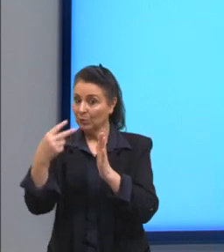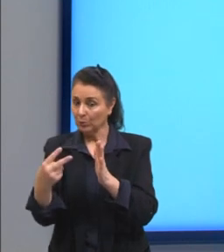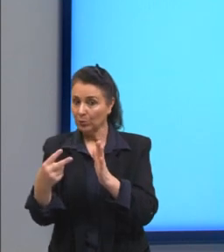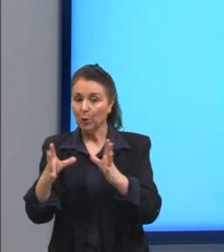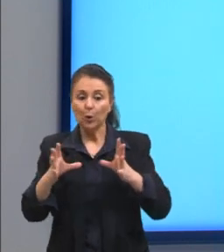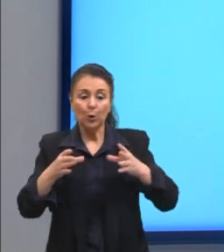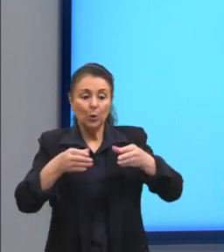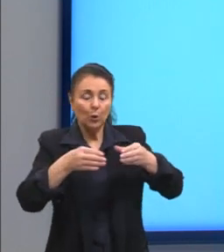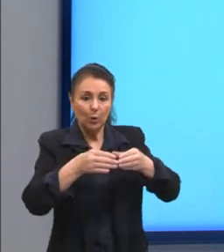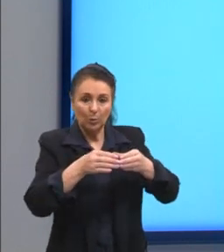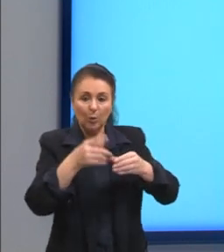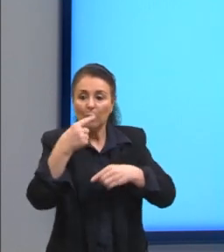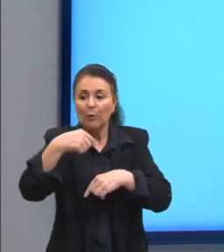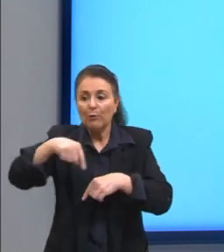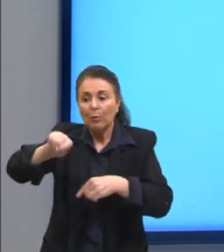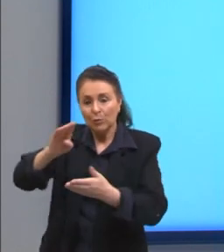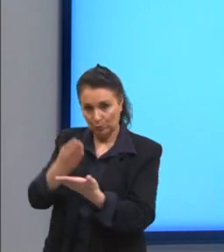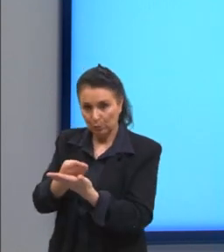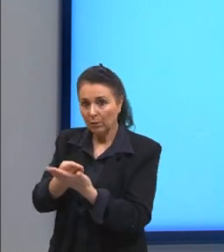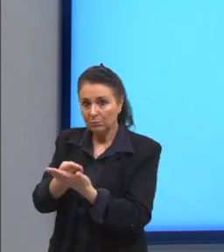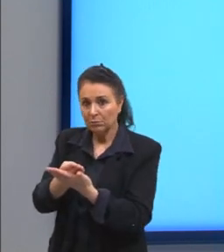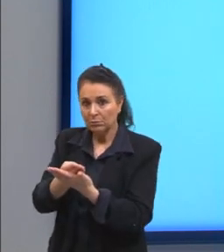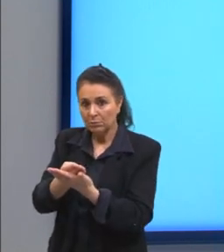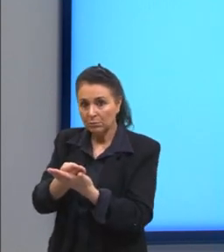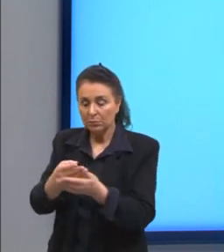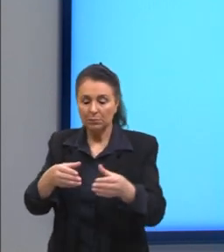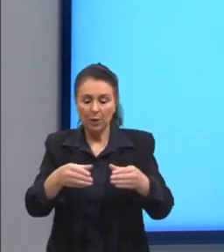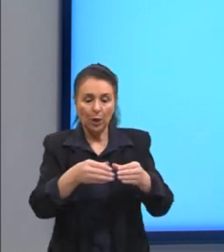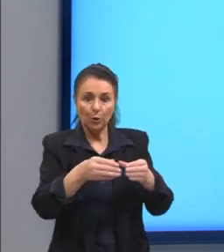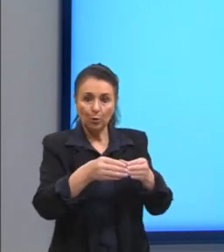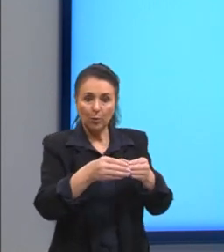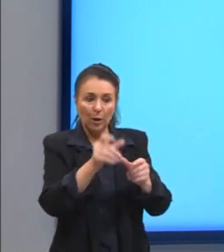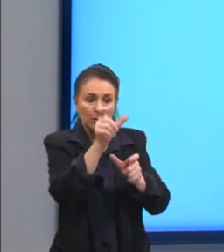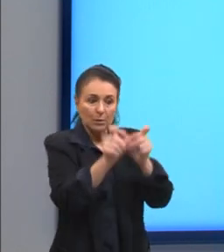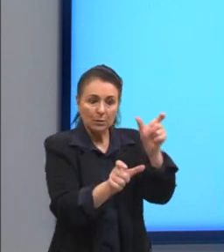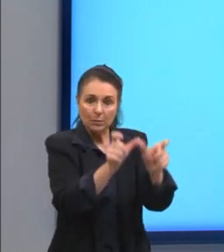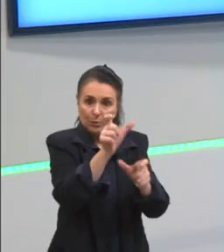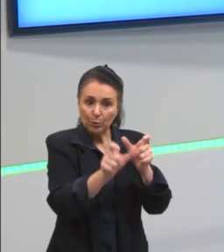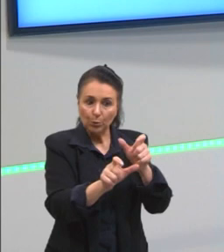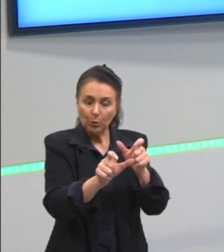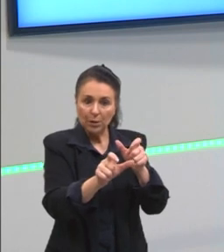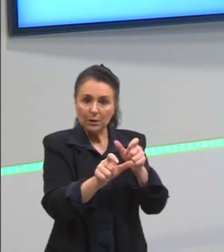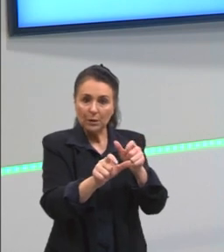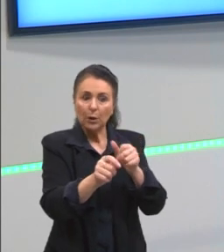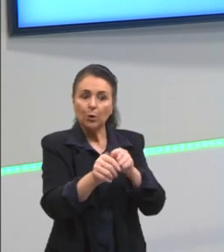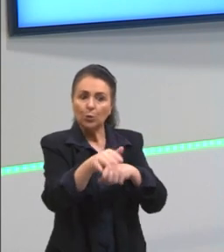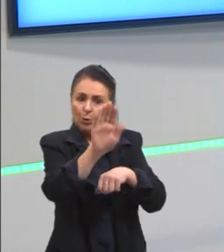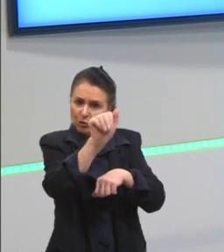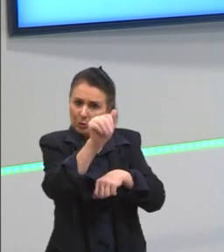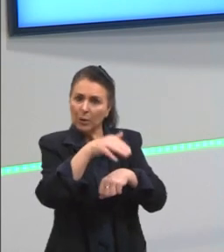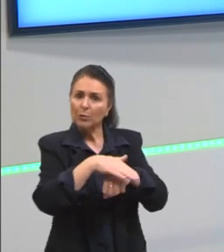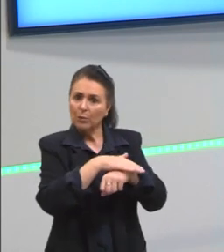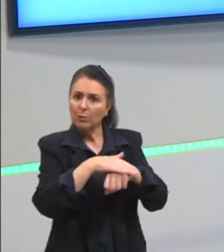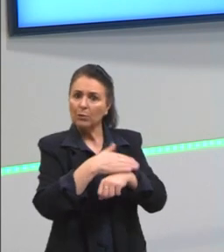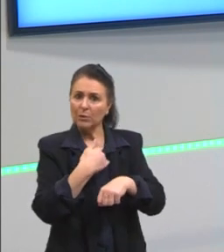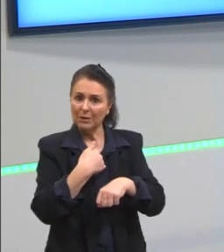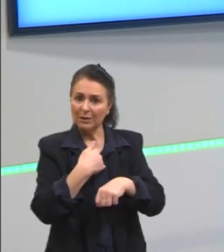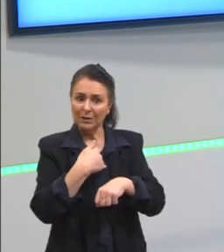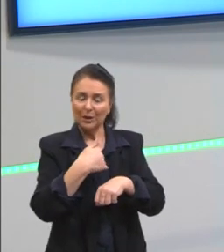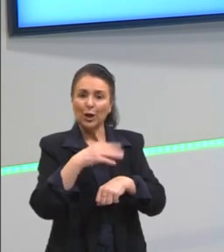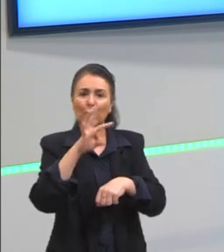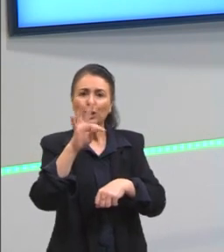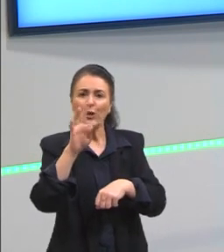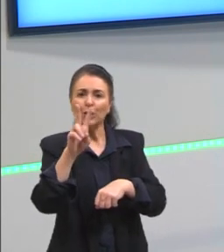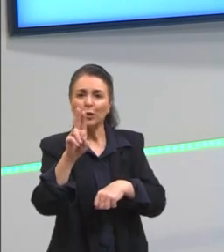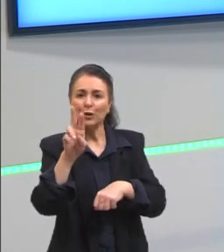turma, vamos estudar. Turma são as pessoas ali que eu estou chamando para a conversa. Quando eu digo turma,